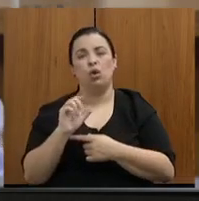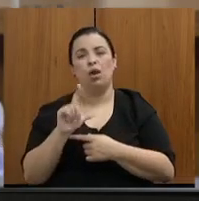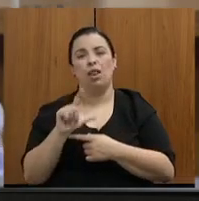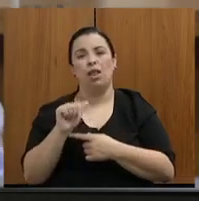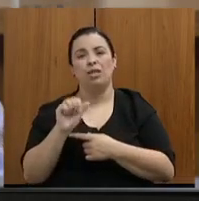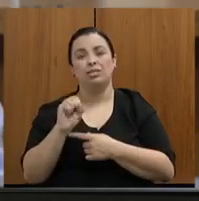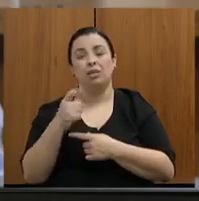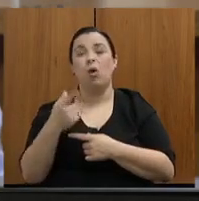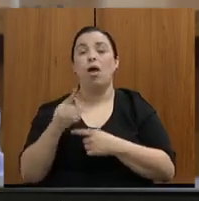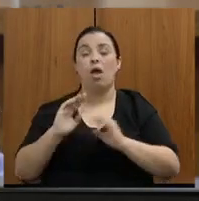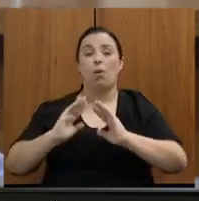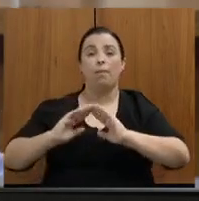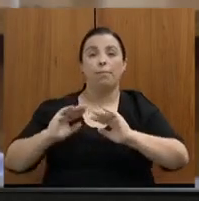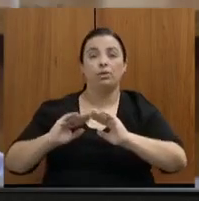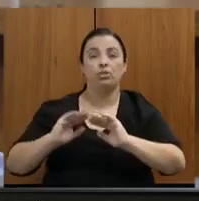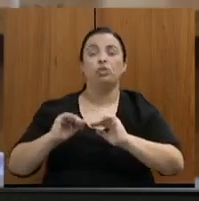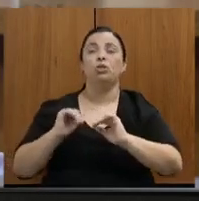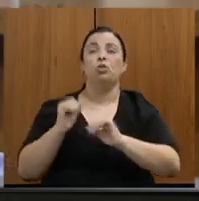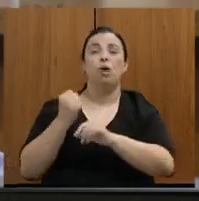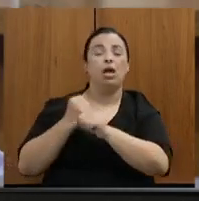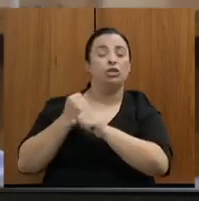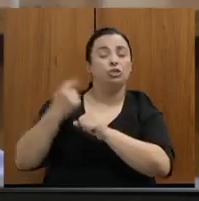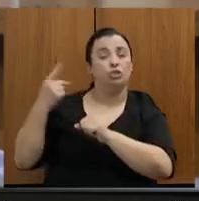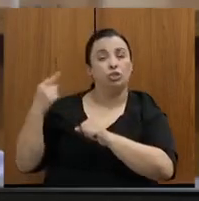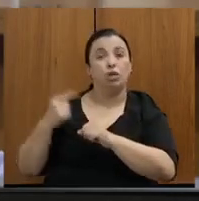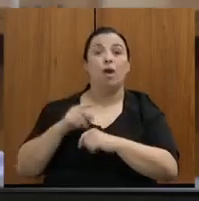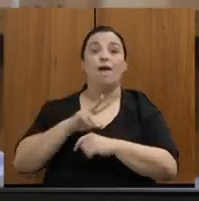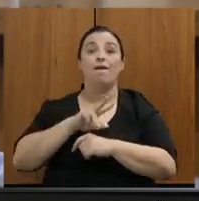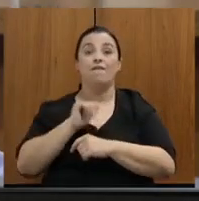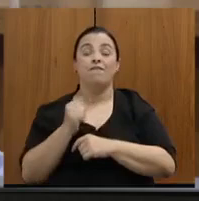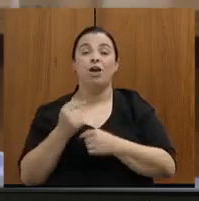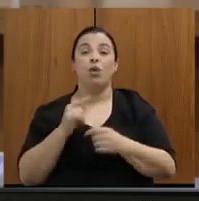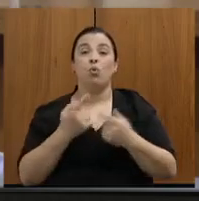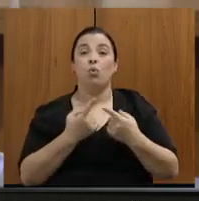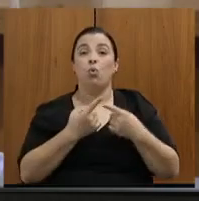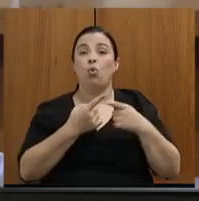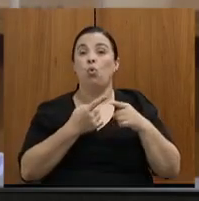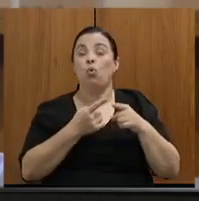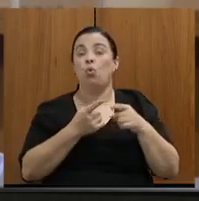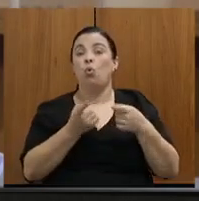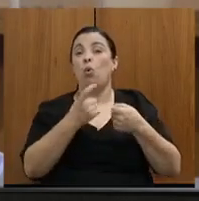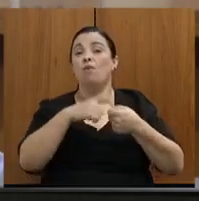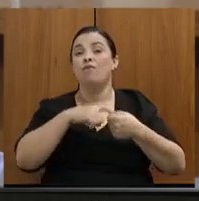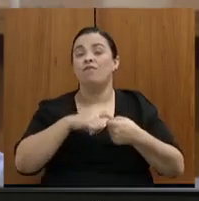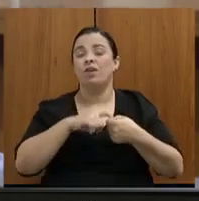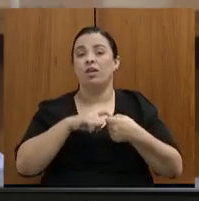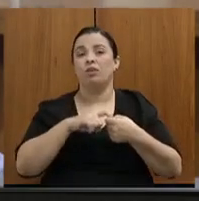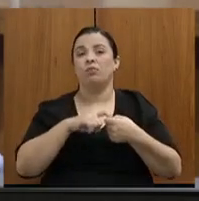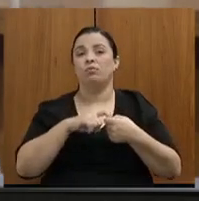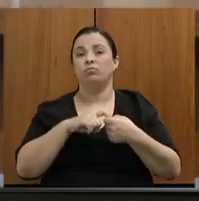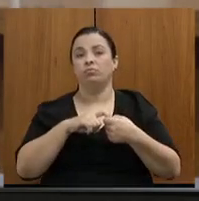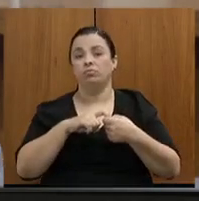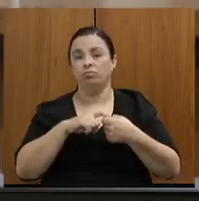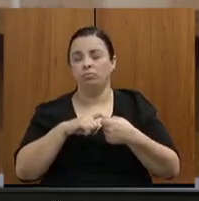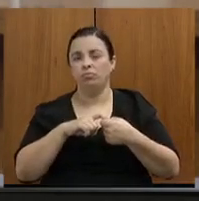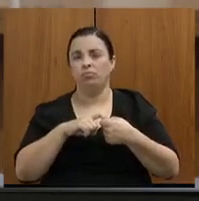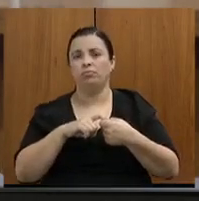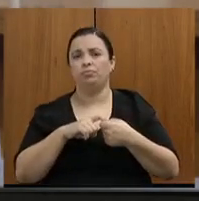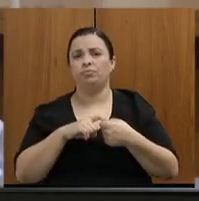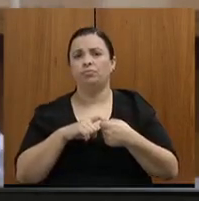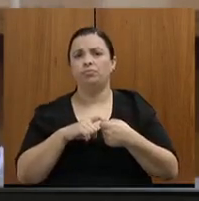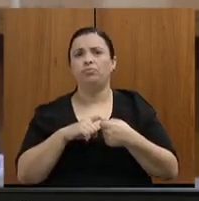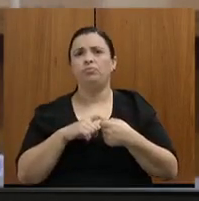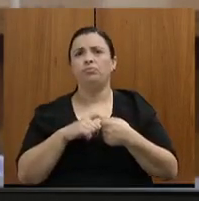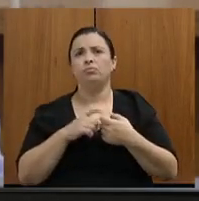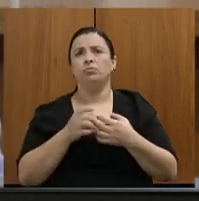fazer um convênio com o consórcio municipal, repassar esse recurso para que os municípios executem, em breve devem estar vindo